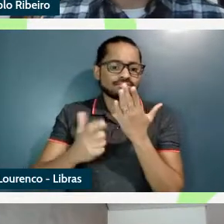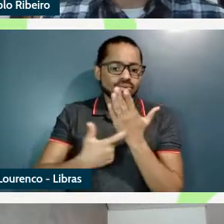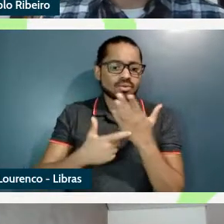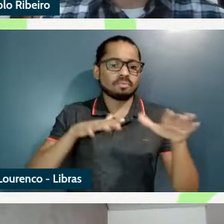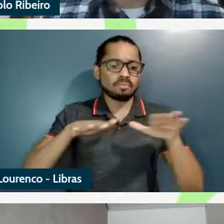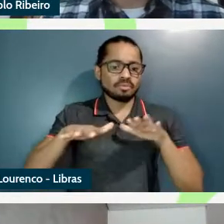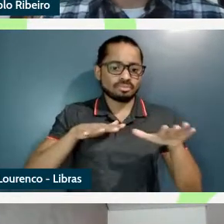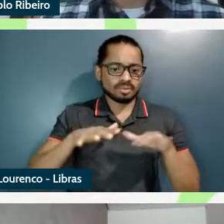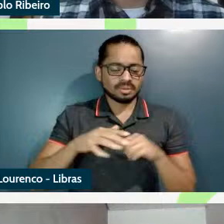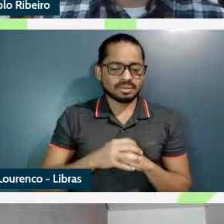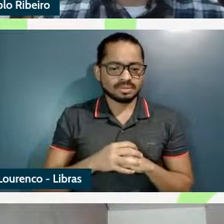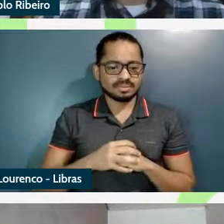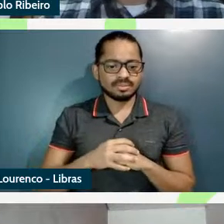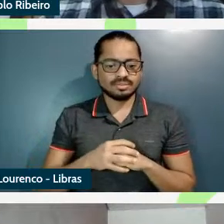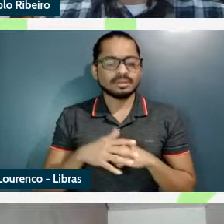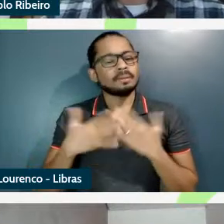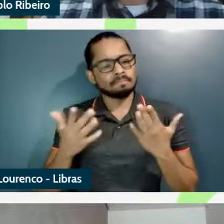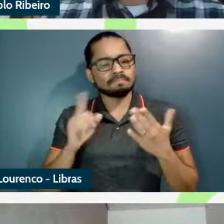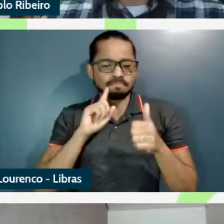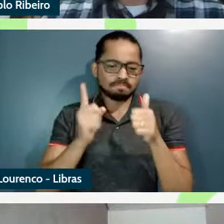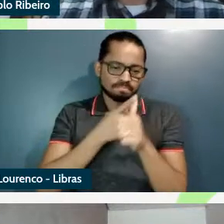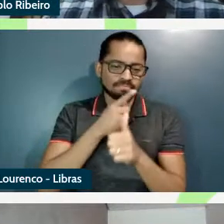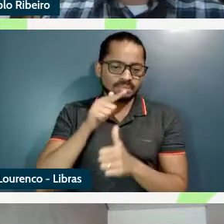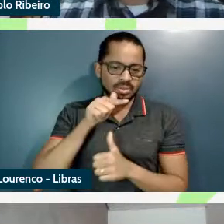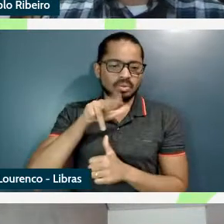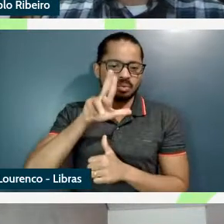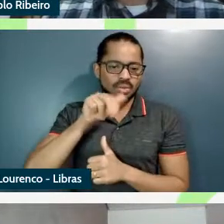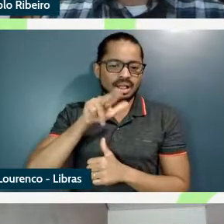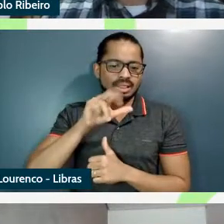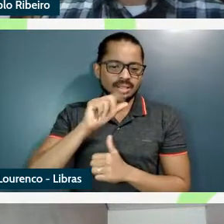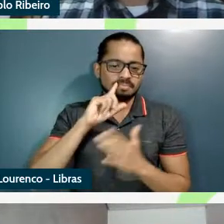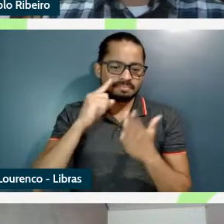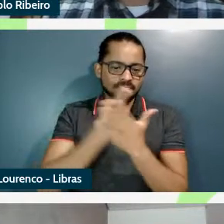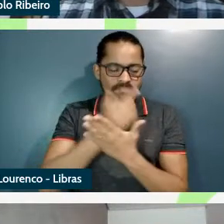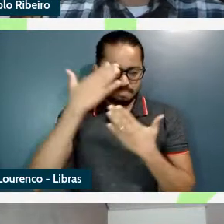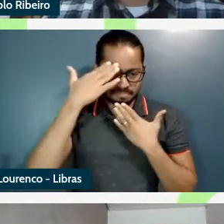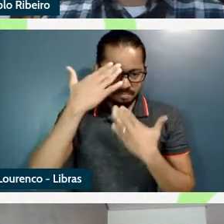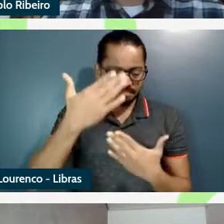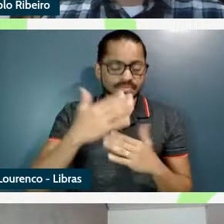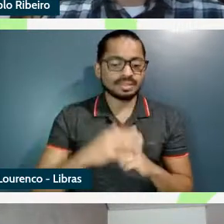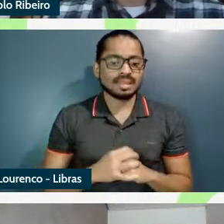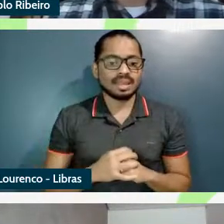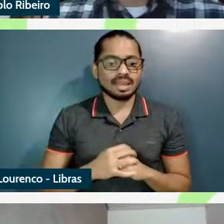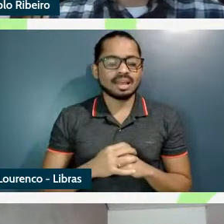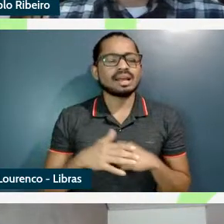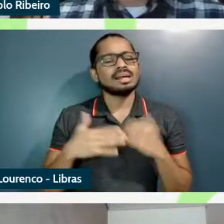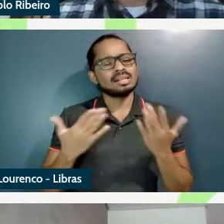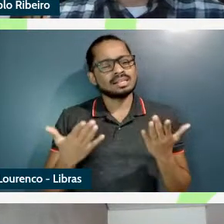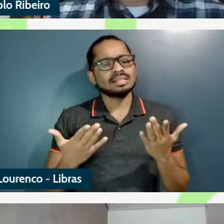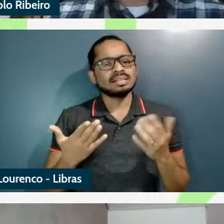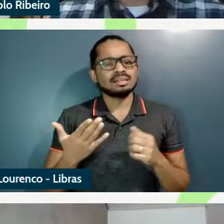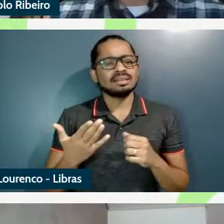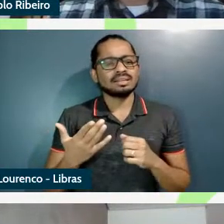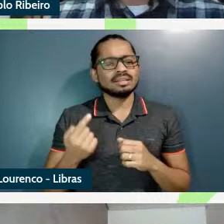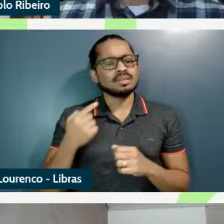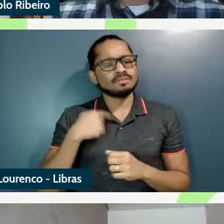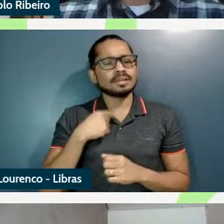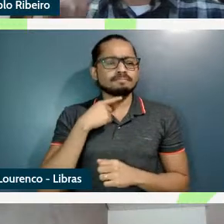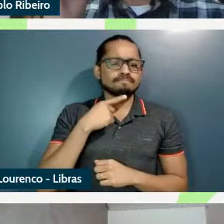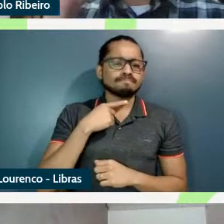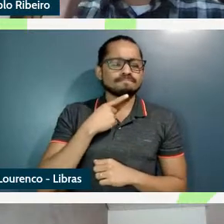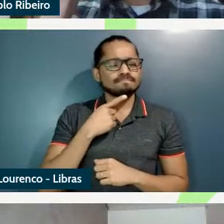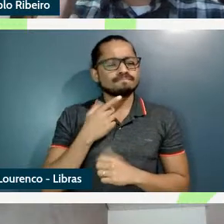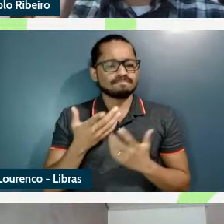então primeiro obrigada Luana pela pergunta eu fiquei com essa dúvida